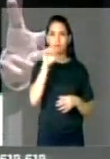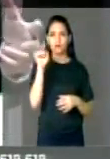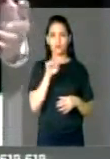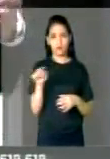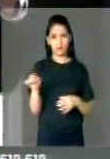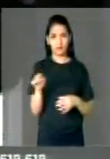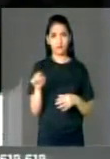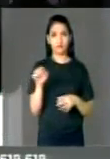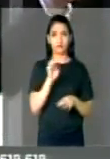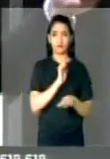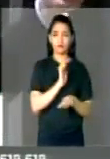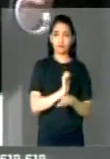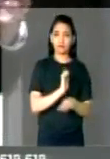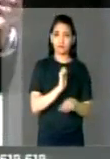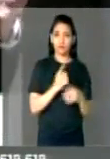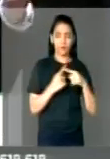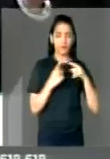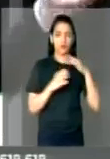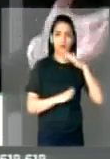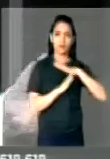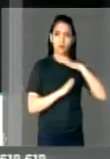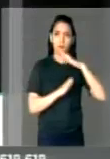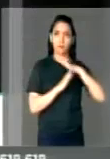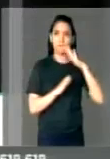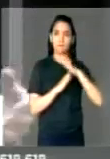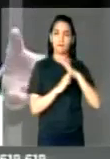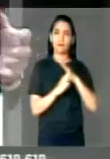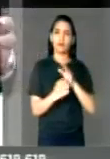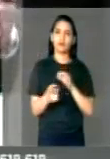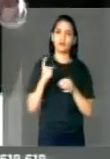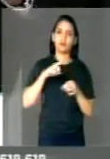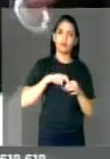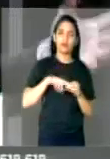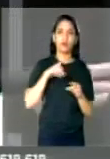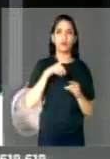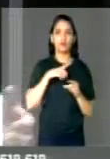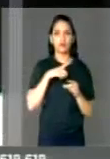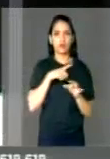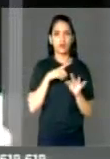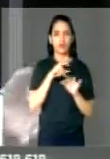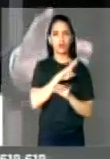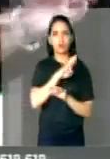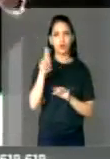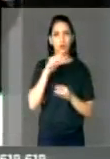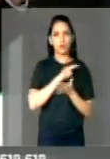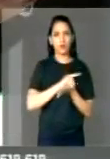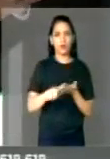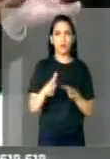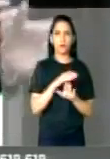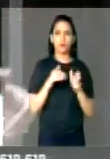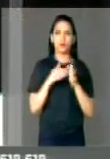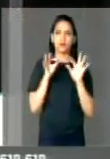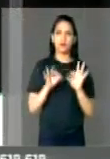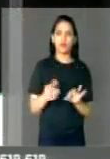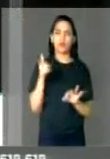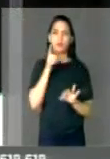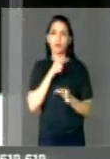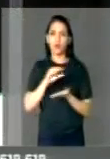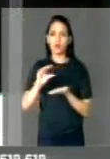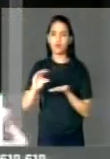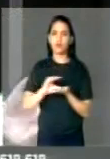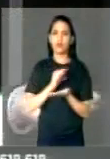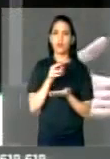voltem a ser uma empresa competitiva, que tenha a CND, para poder conseguir um financiamento